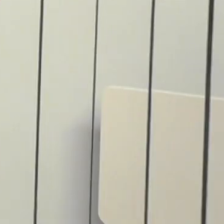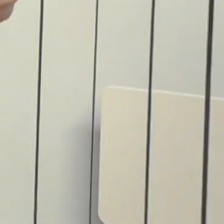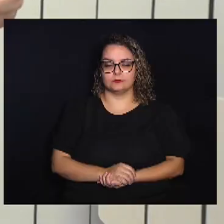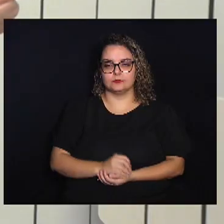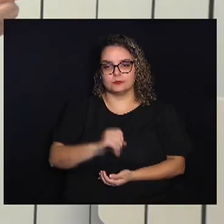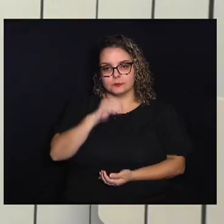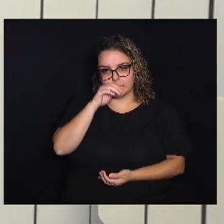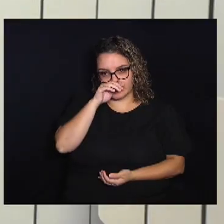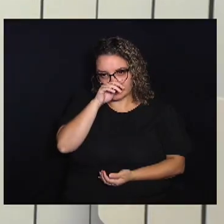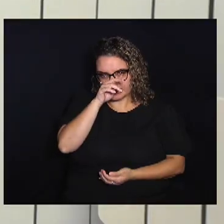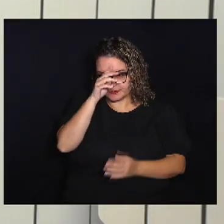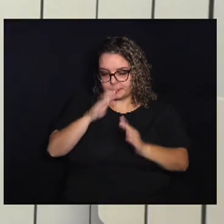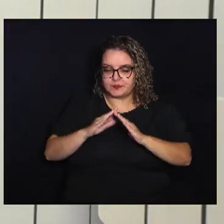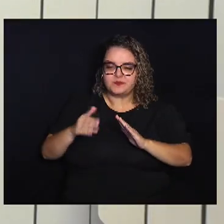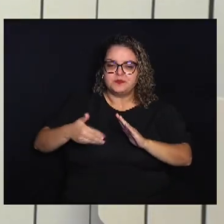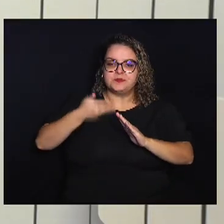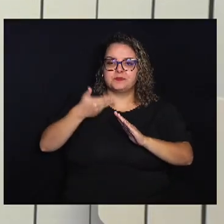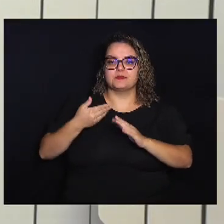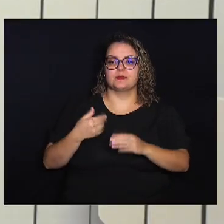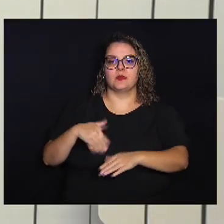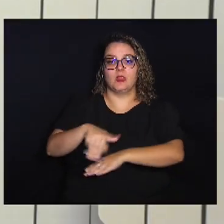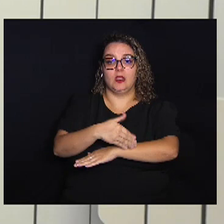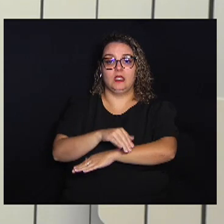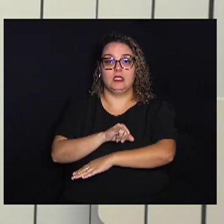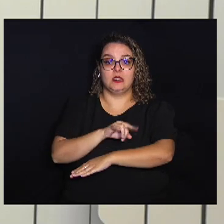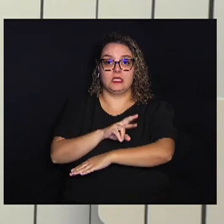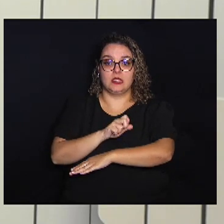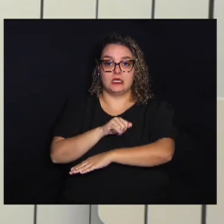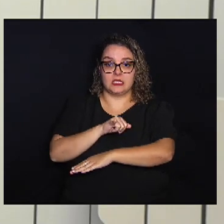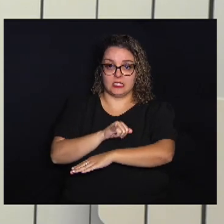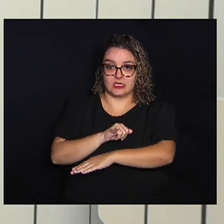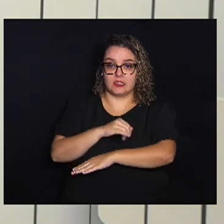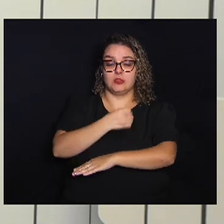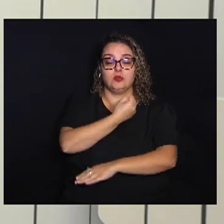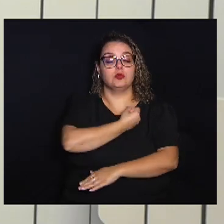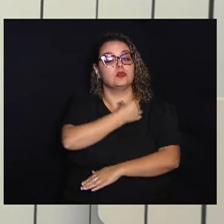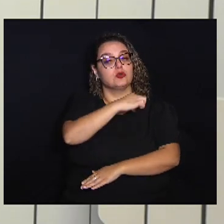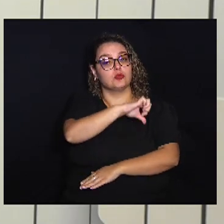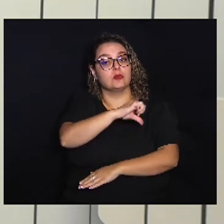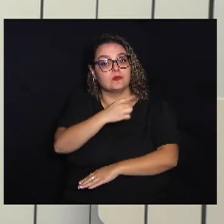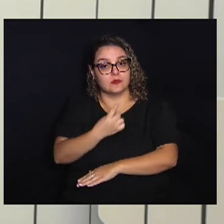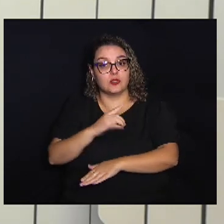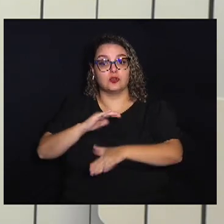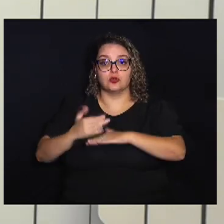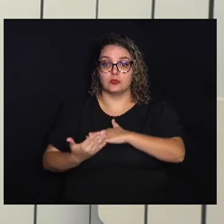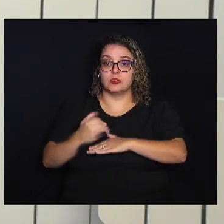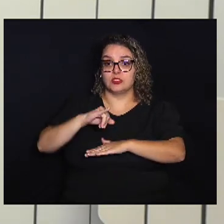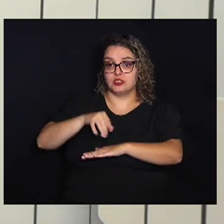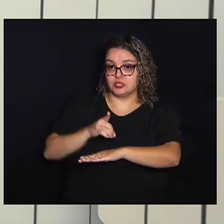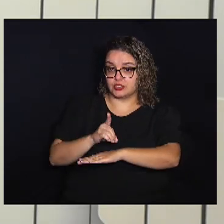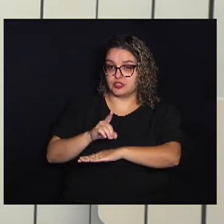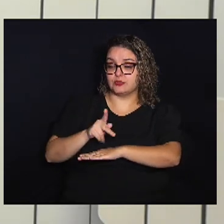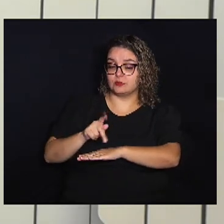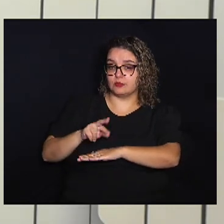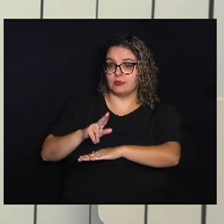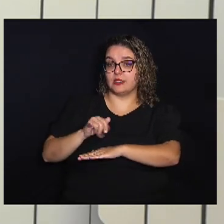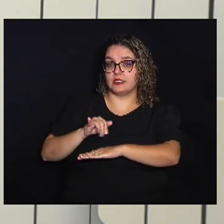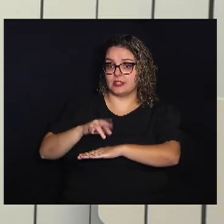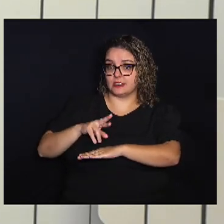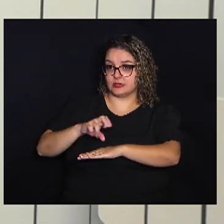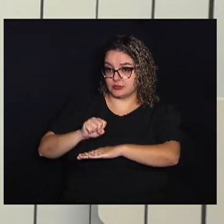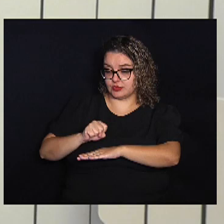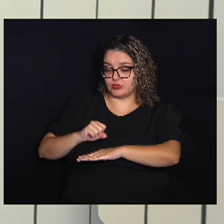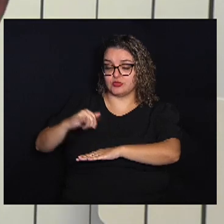A Casa da Sopa fica na rua Iraí, número 91 No bairro Jardim Paraíso de Viracopos